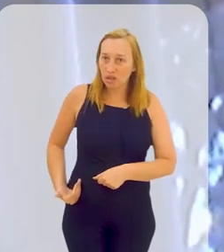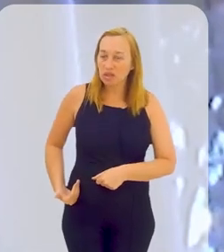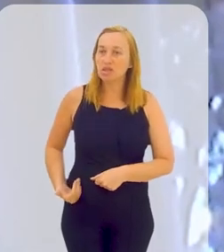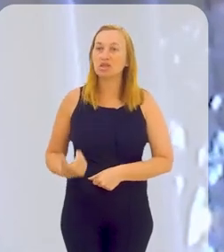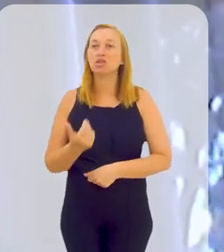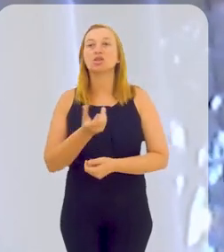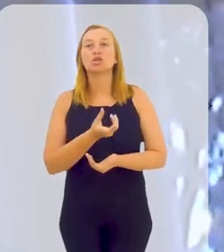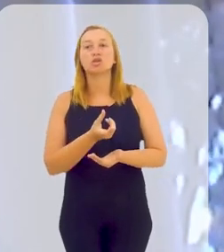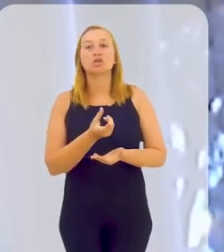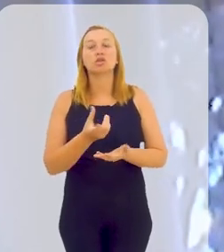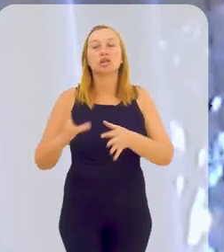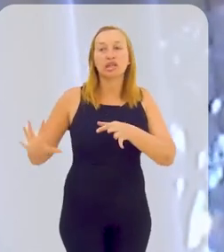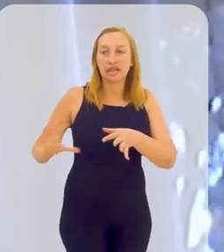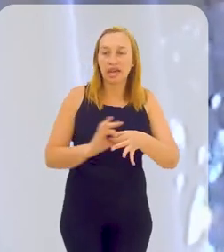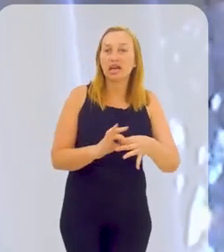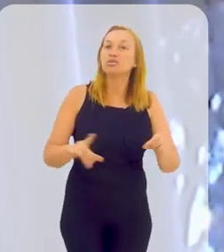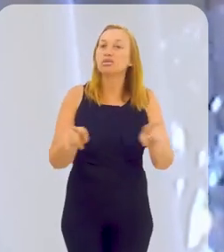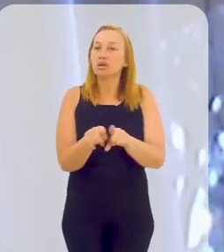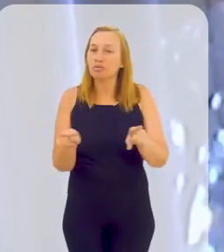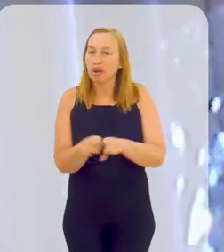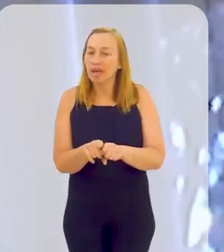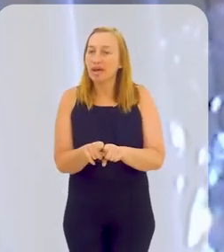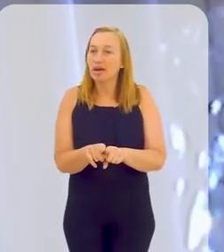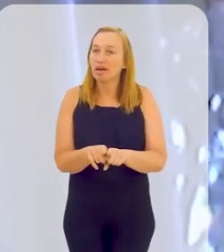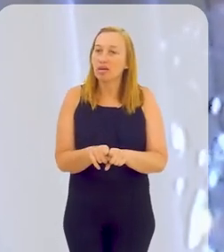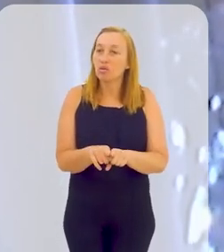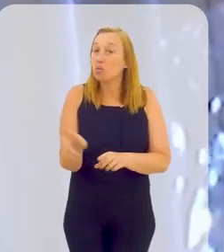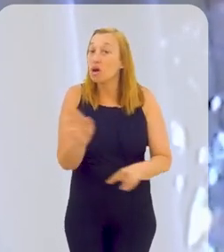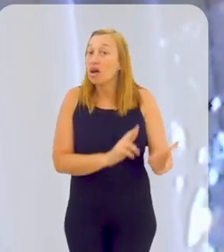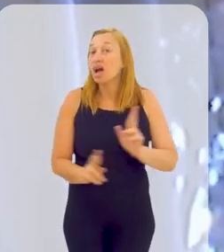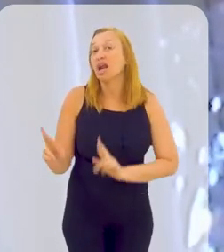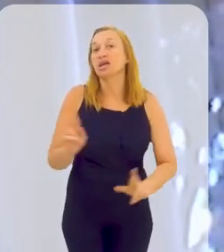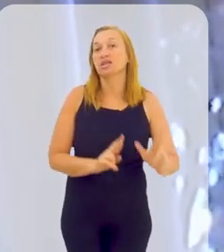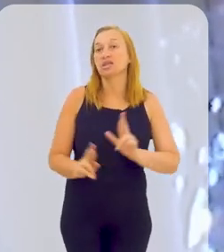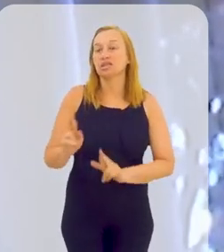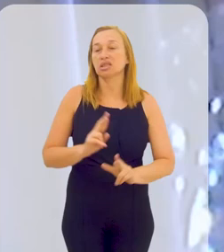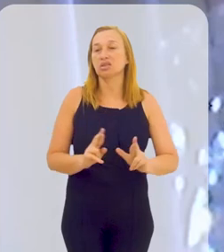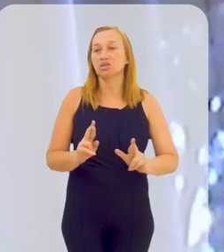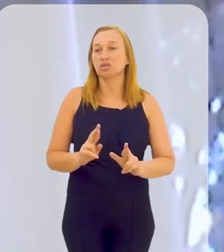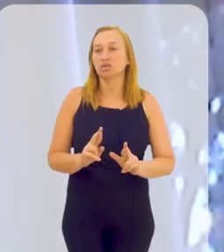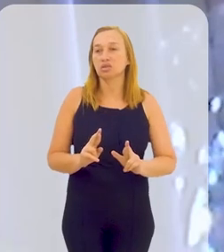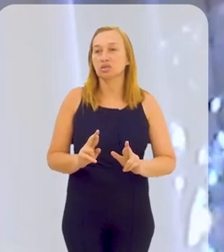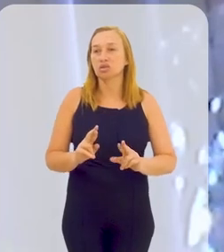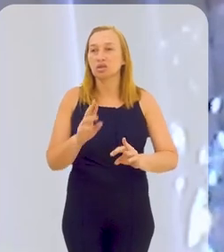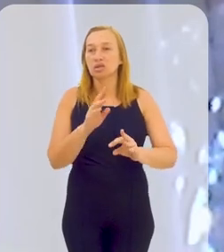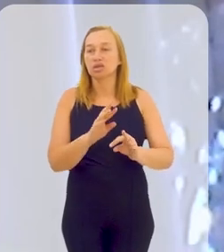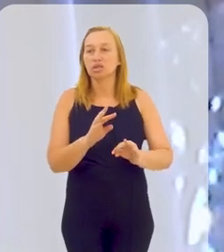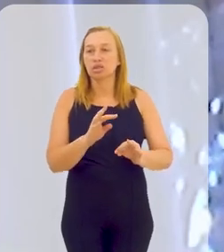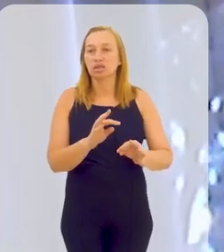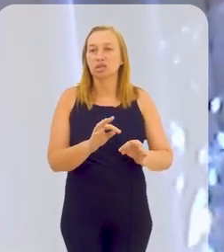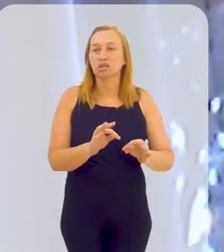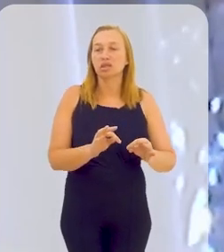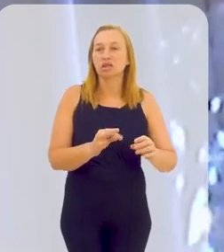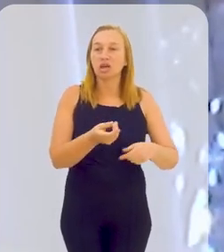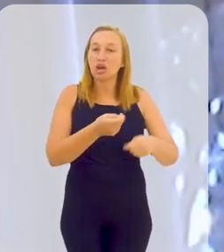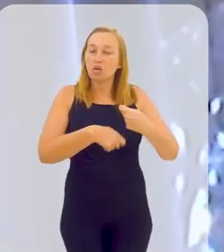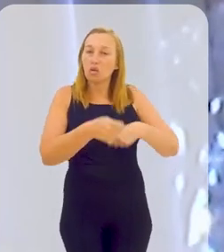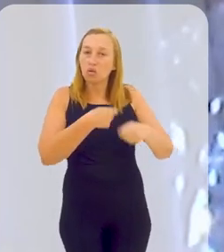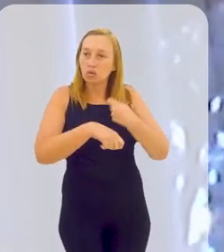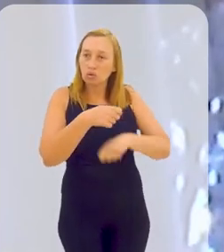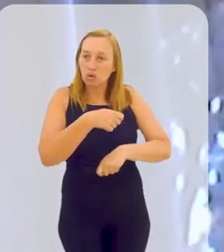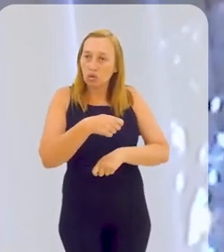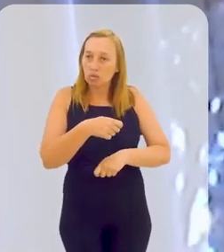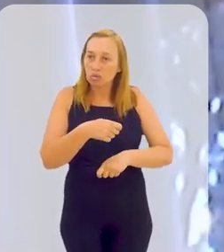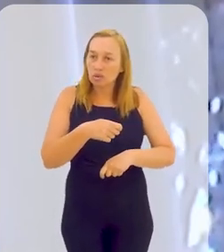governança desses recursos, atrelado também a uma relação de viabilidade técnica econômica posterior